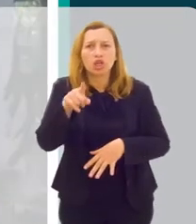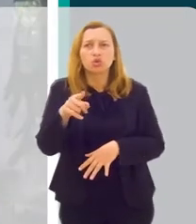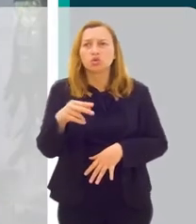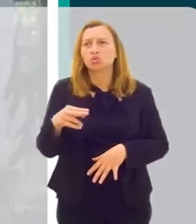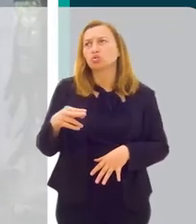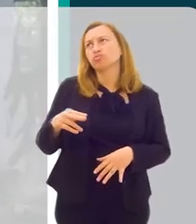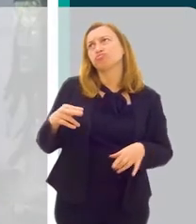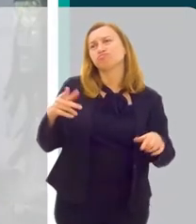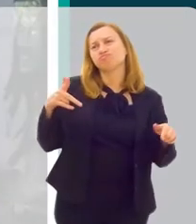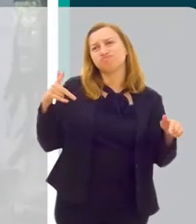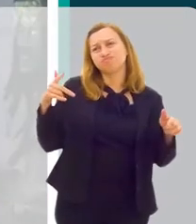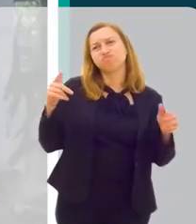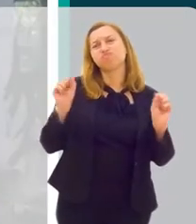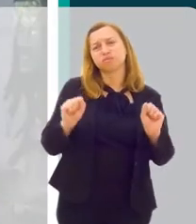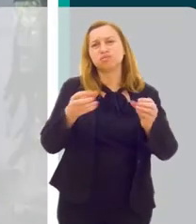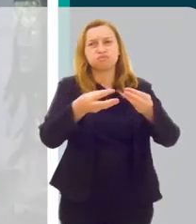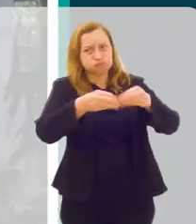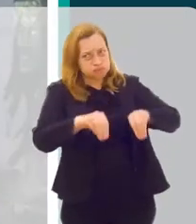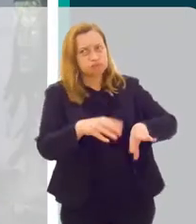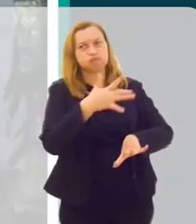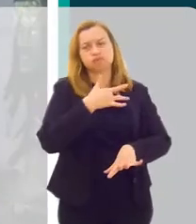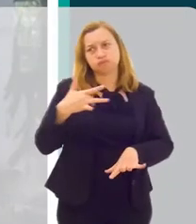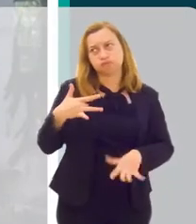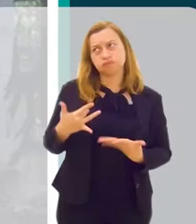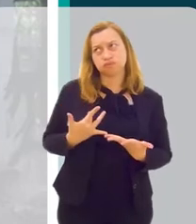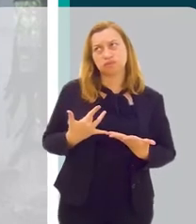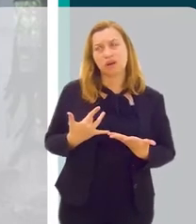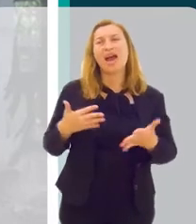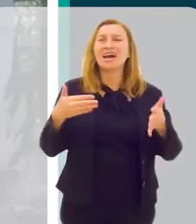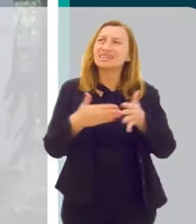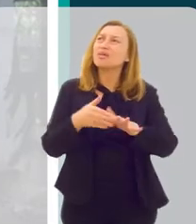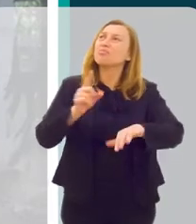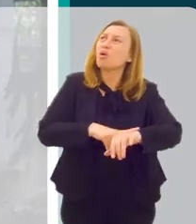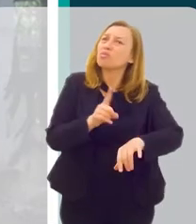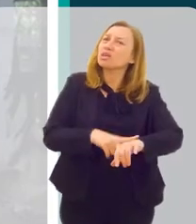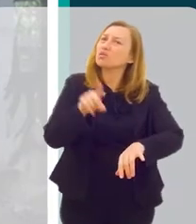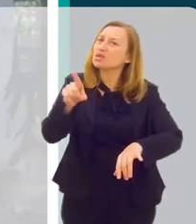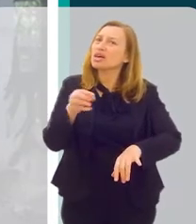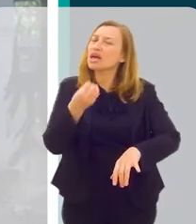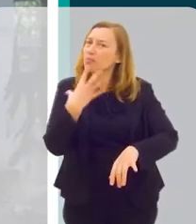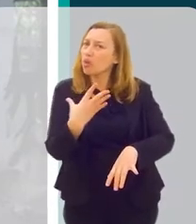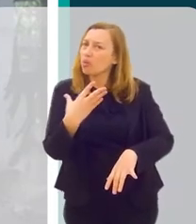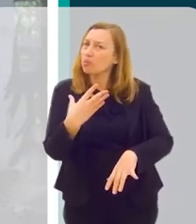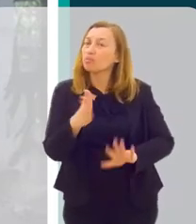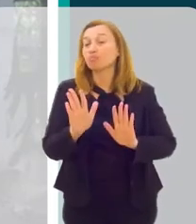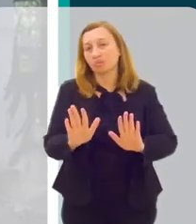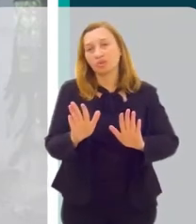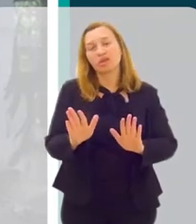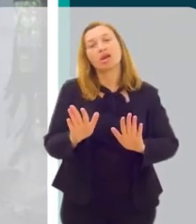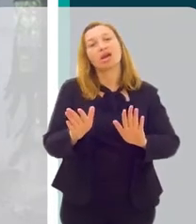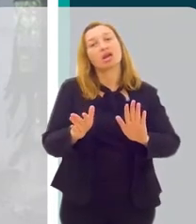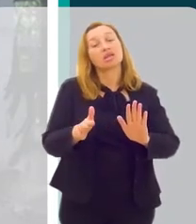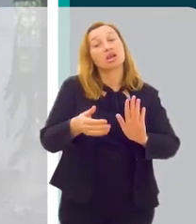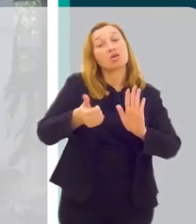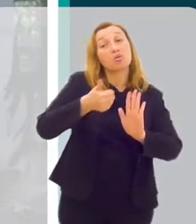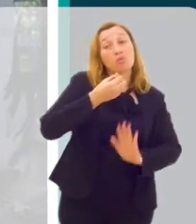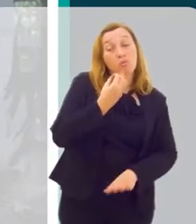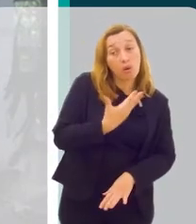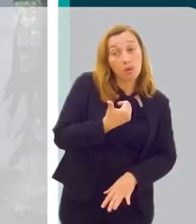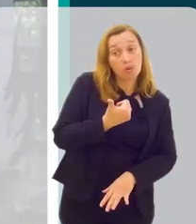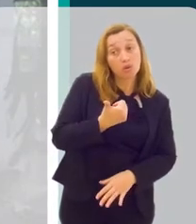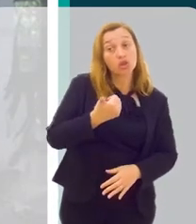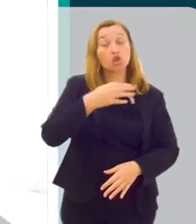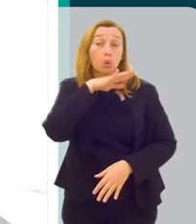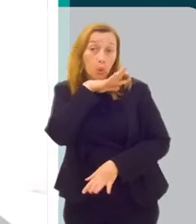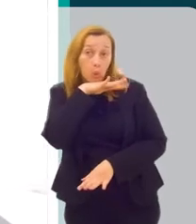Isso também não pode ser prejudicial? Até que ponto isso é realmente positivo? Tem prós e